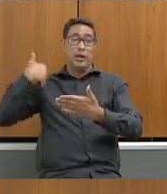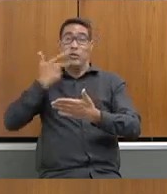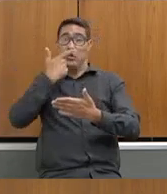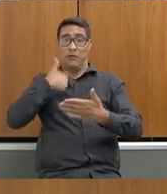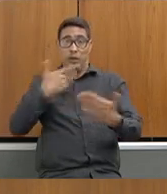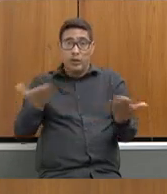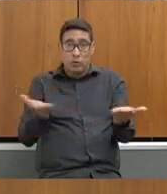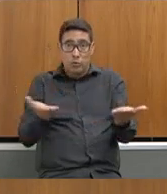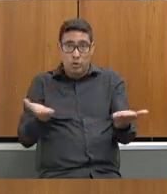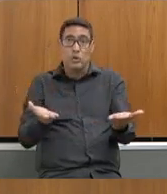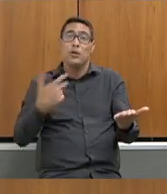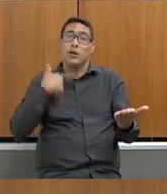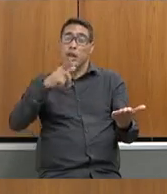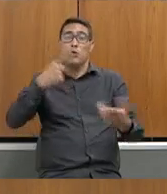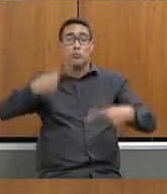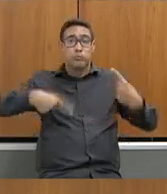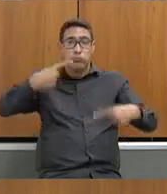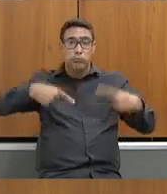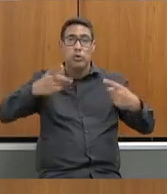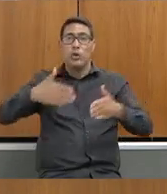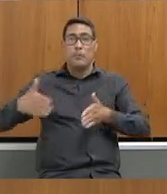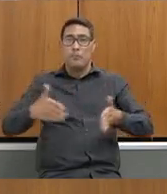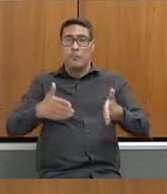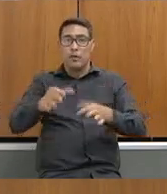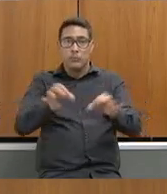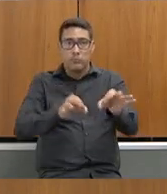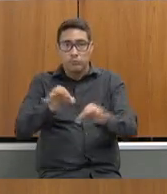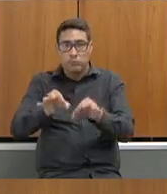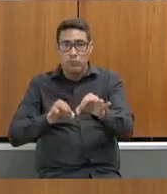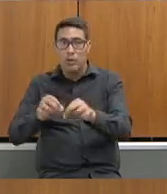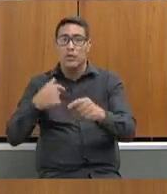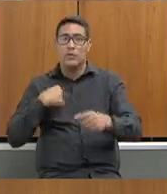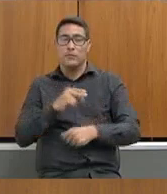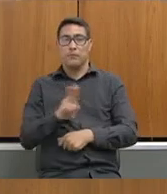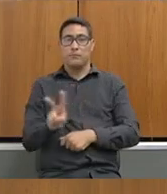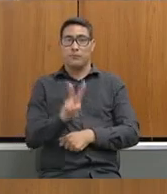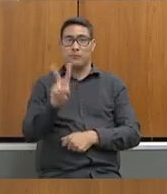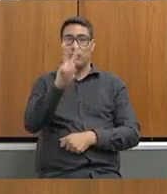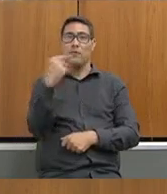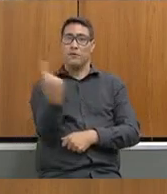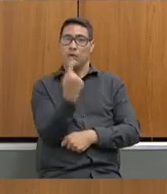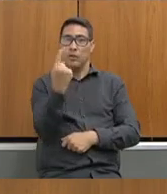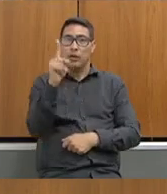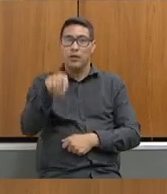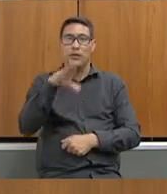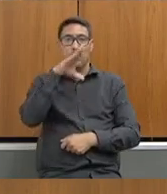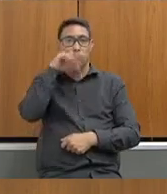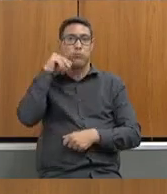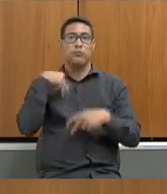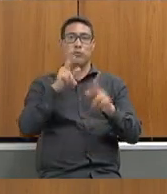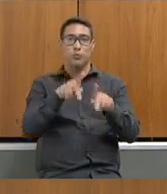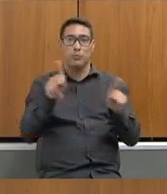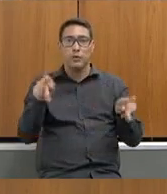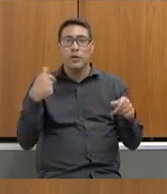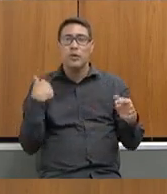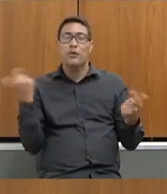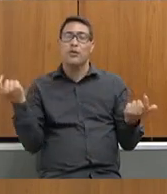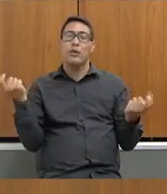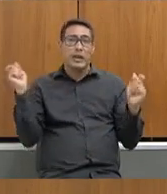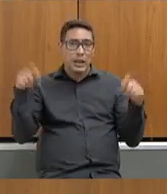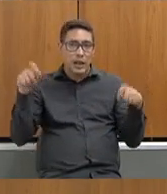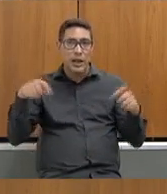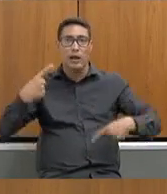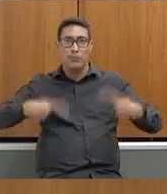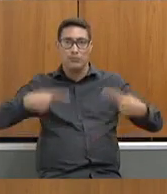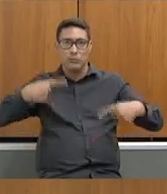que eu discuta de plano de carreira, para que eu discuta de valorização do servidor, que são pautas importantes e que pretendo retornar para nós podermos discutir